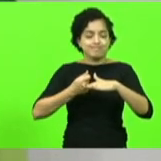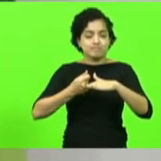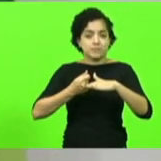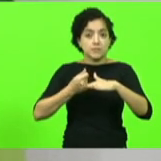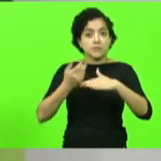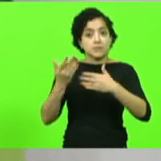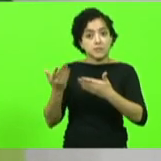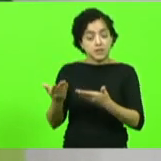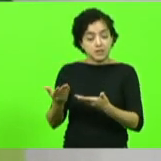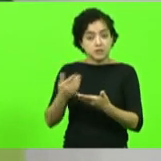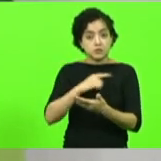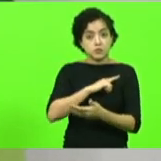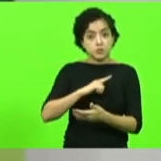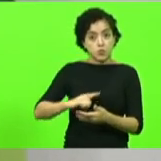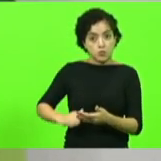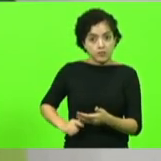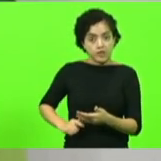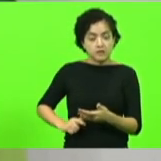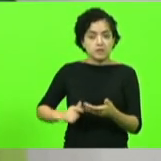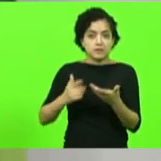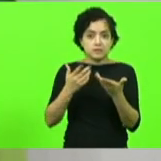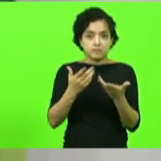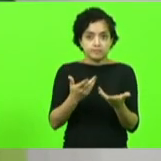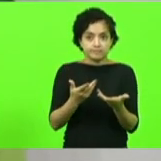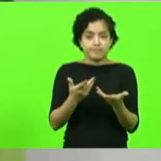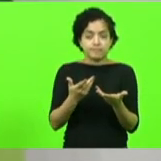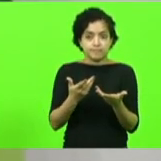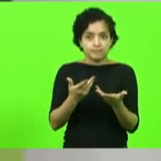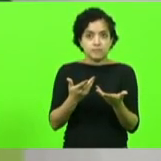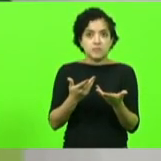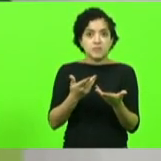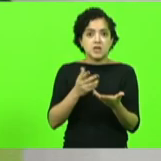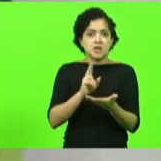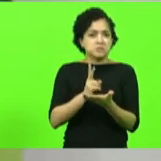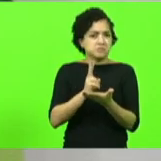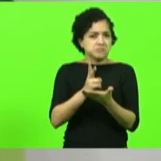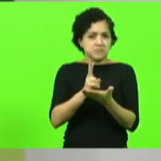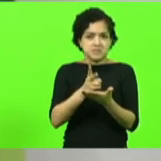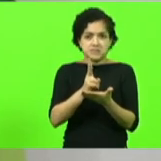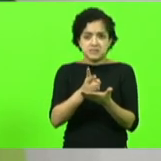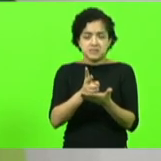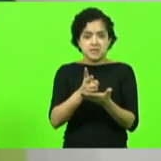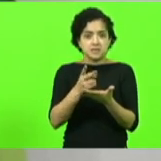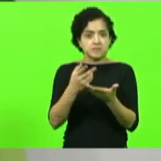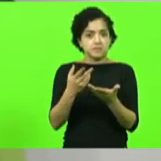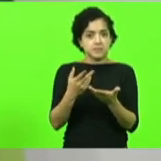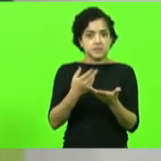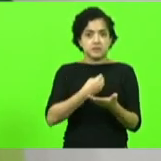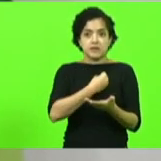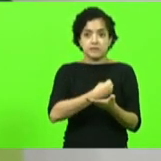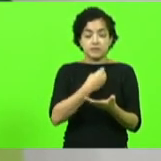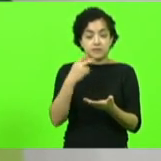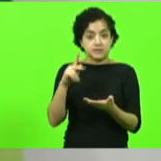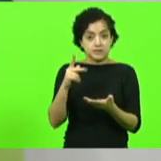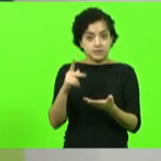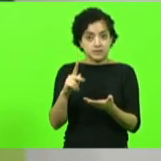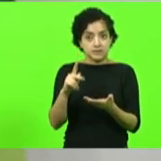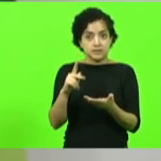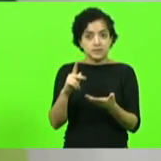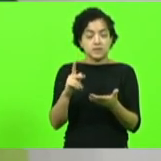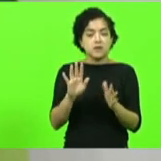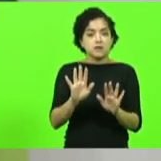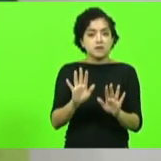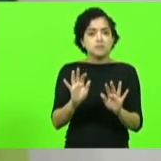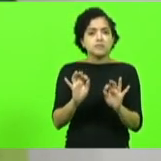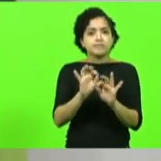governador Carlos Moisés quer ou não ele vai carregar essa mancha por toda a sua vida e para encerrar senhores deputados